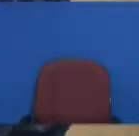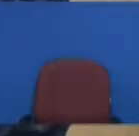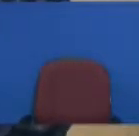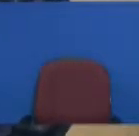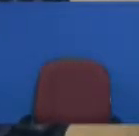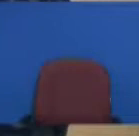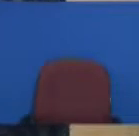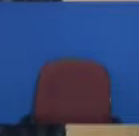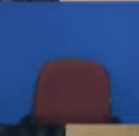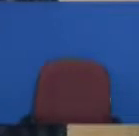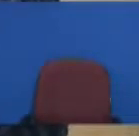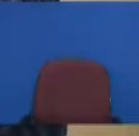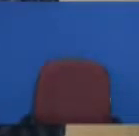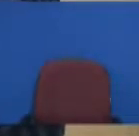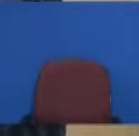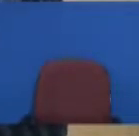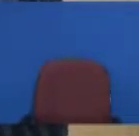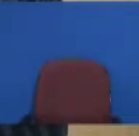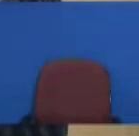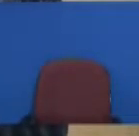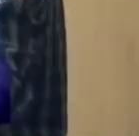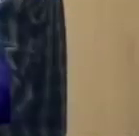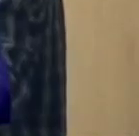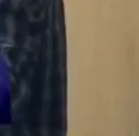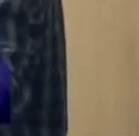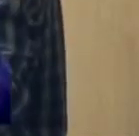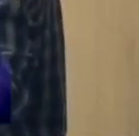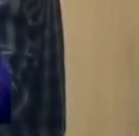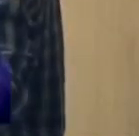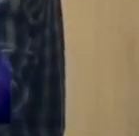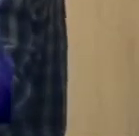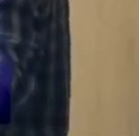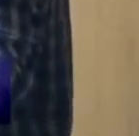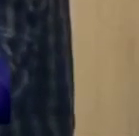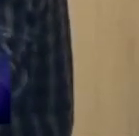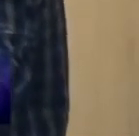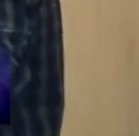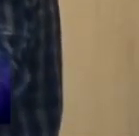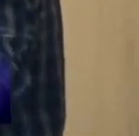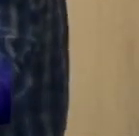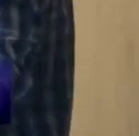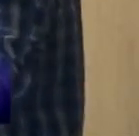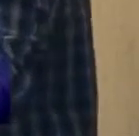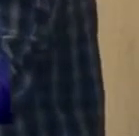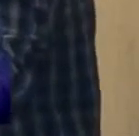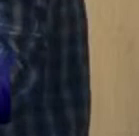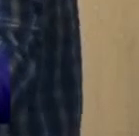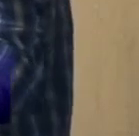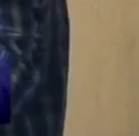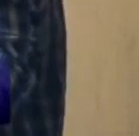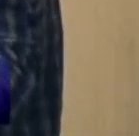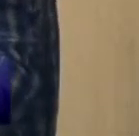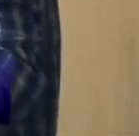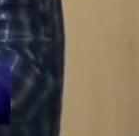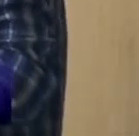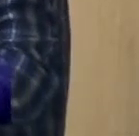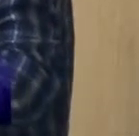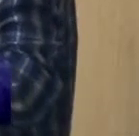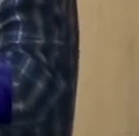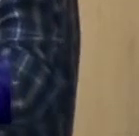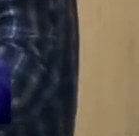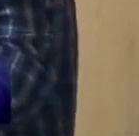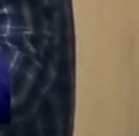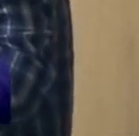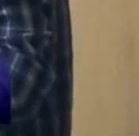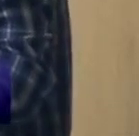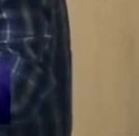de Limeira nessa planta genérica pode subir até 200% e alguns condomínios até 400%